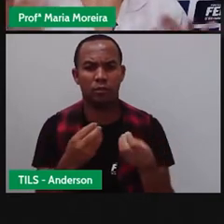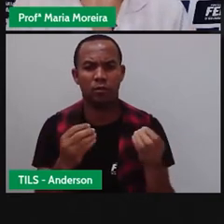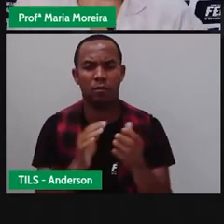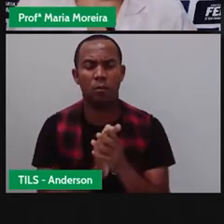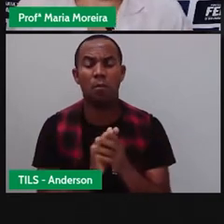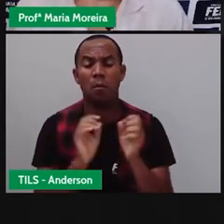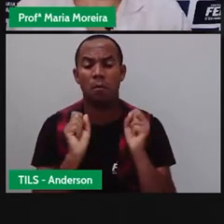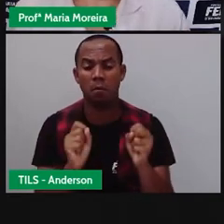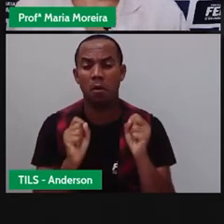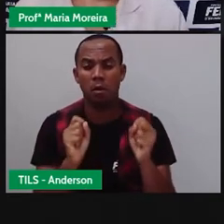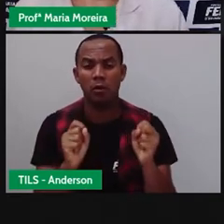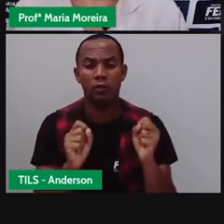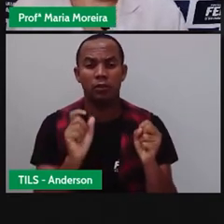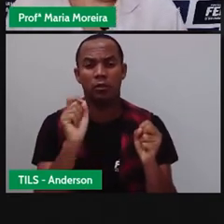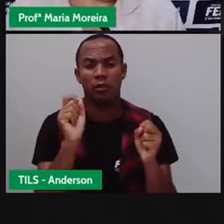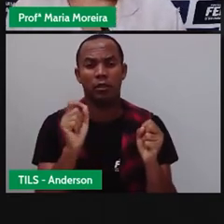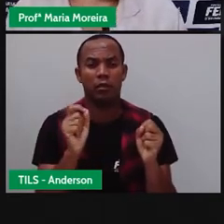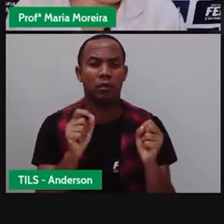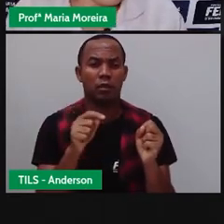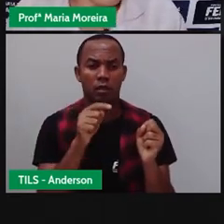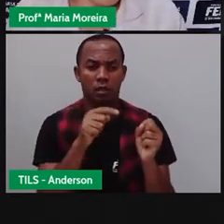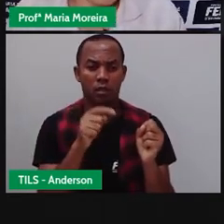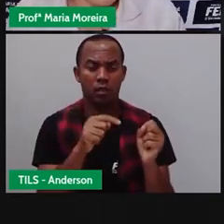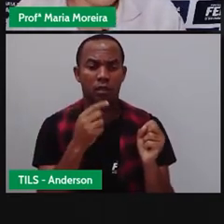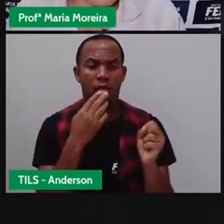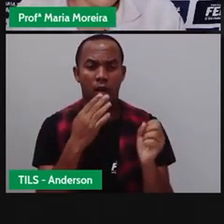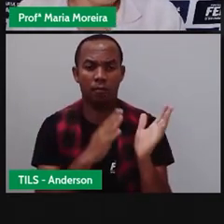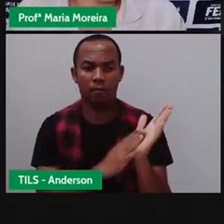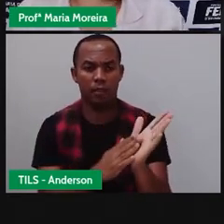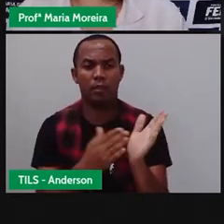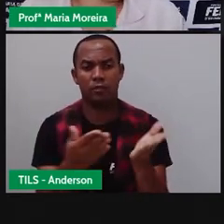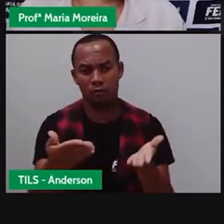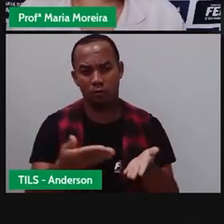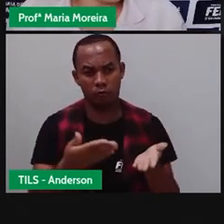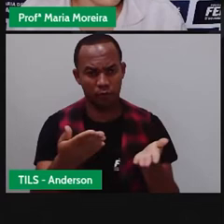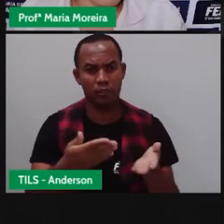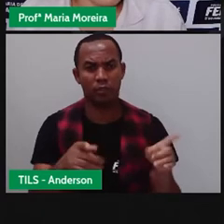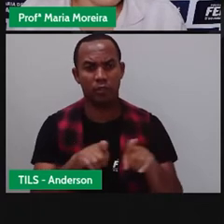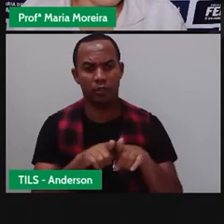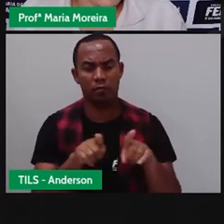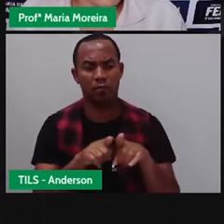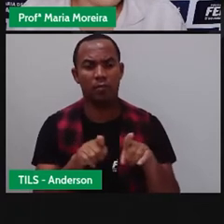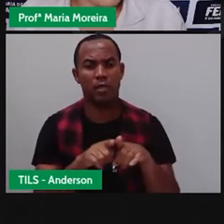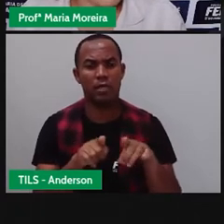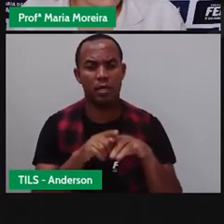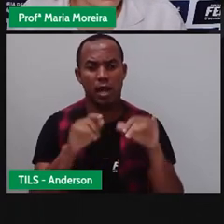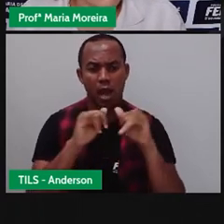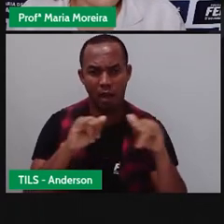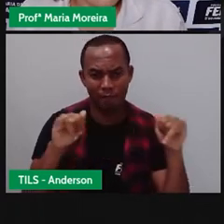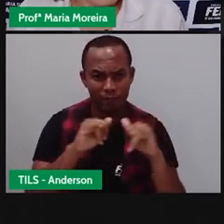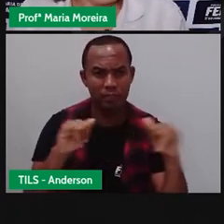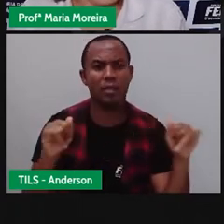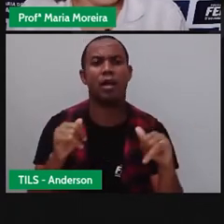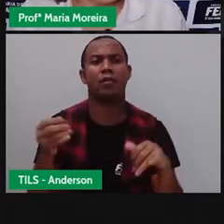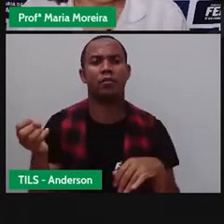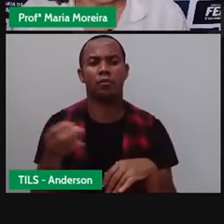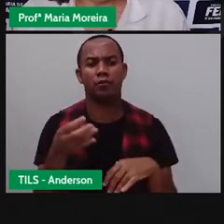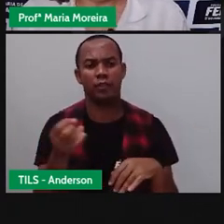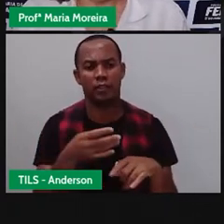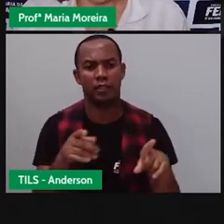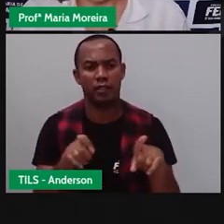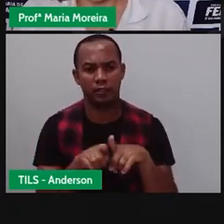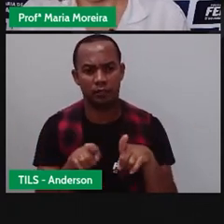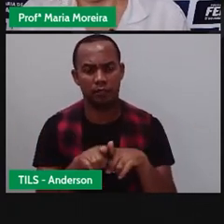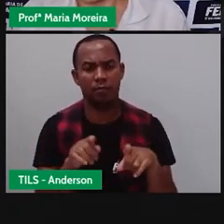Eu posso deixar um recado com o bilhete, eu posso fazer um convite, eu posso comunicar uma novidade, não é isso? Mas,